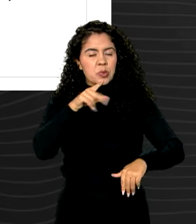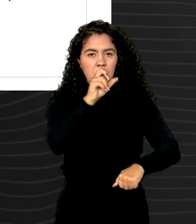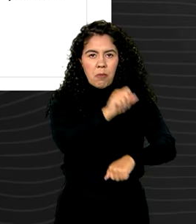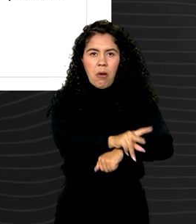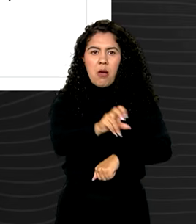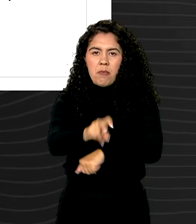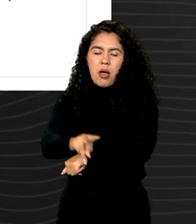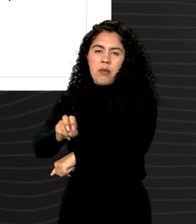para os brasileiros. aí